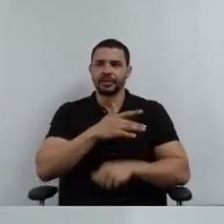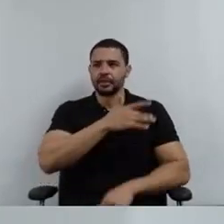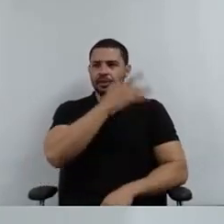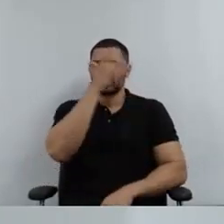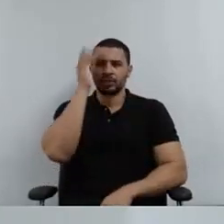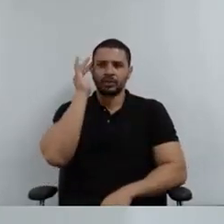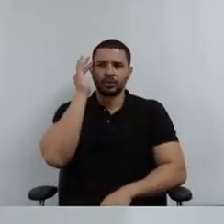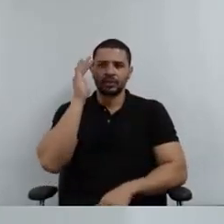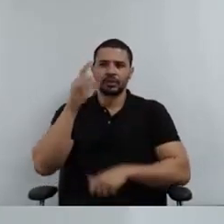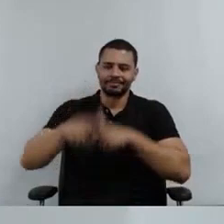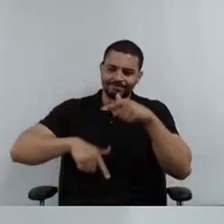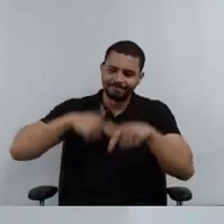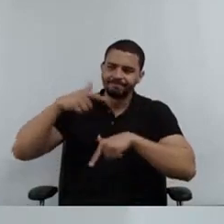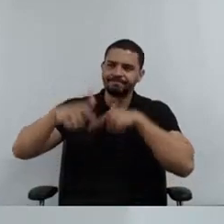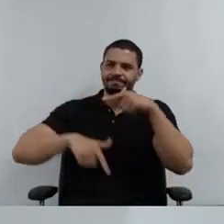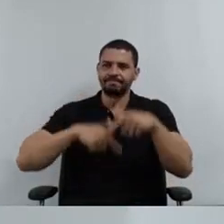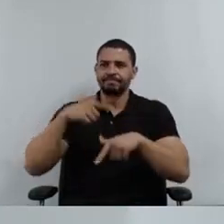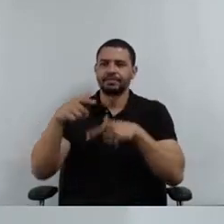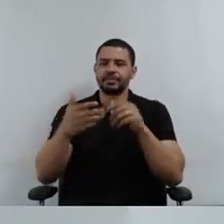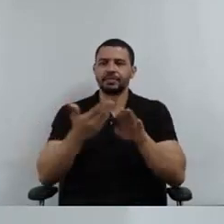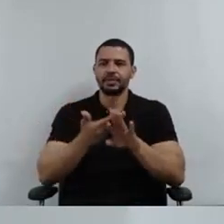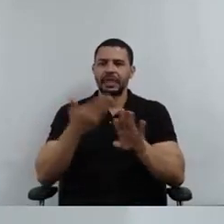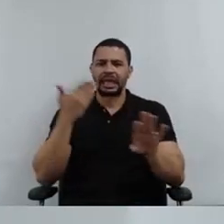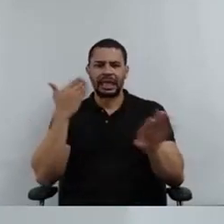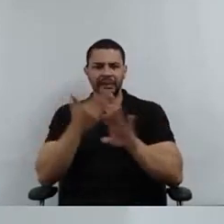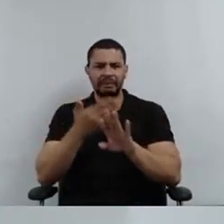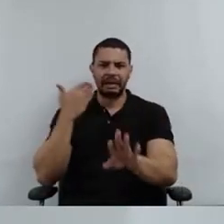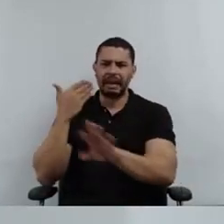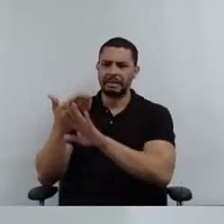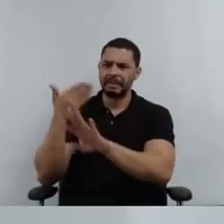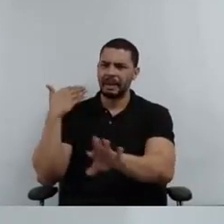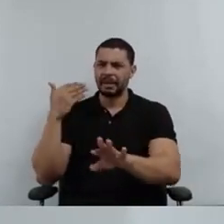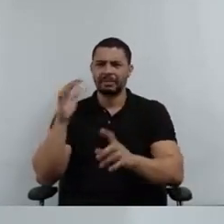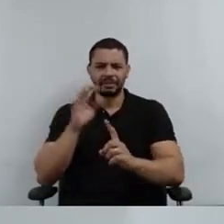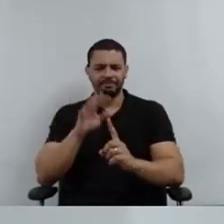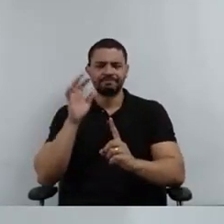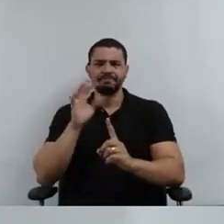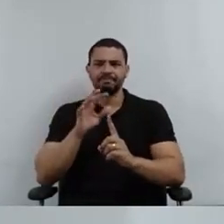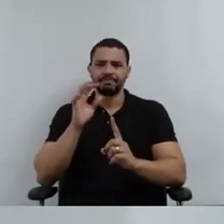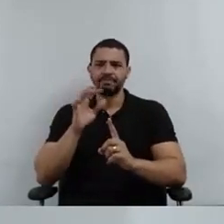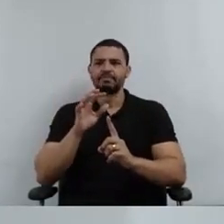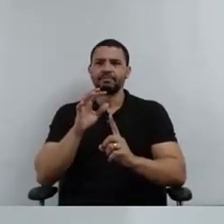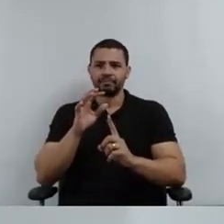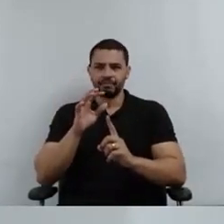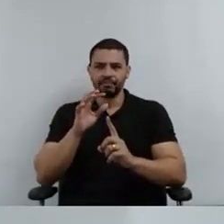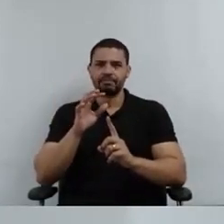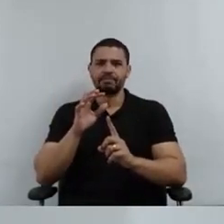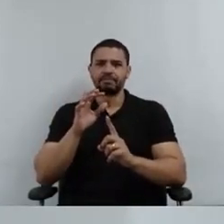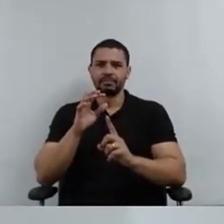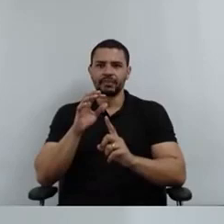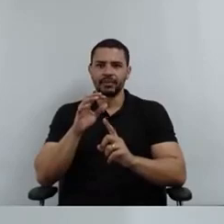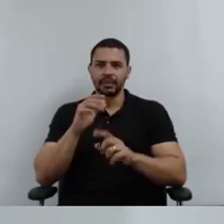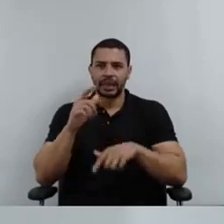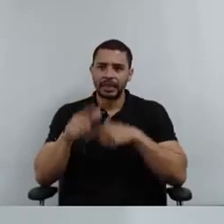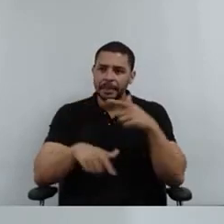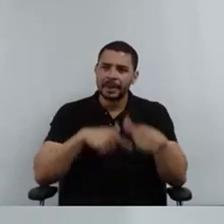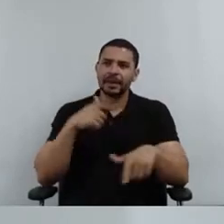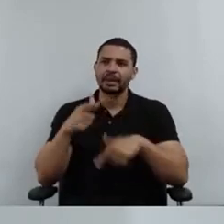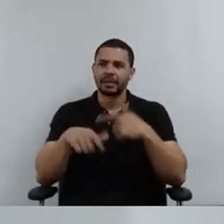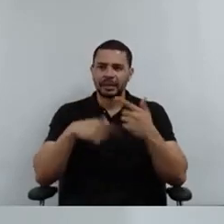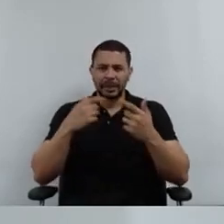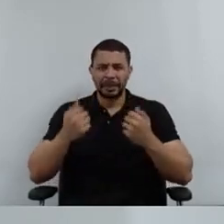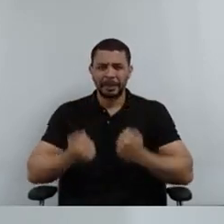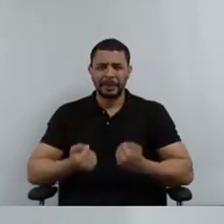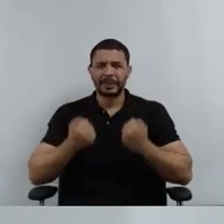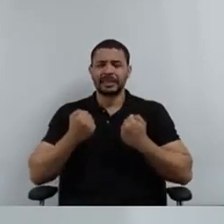que geram novos afastamentos e que impactam ainda mais no acúmulo de tarefas. A última criação de cargo